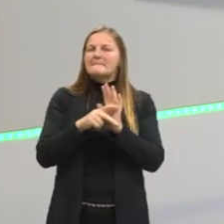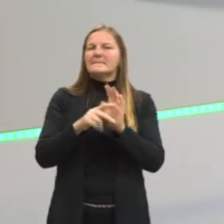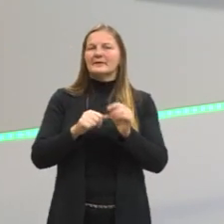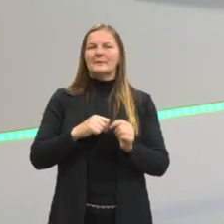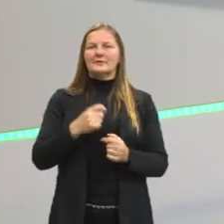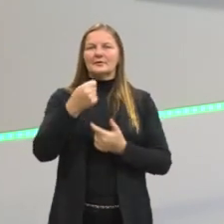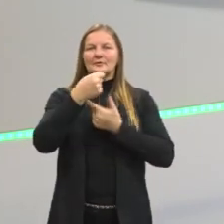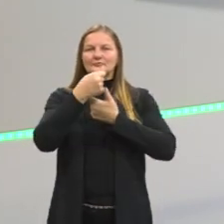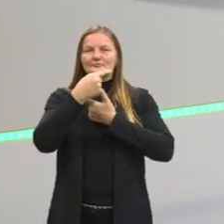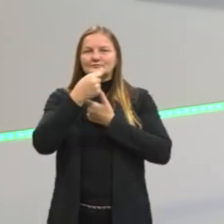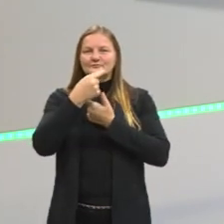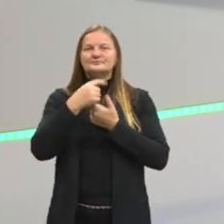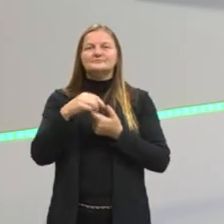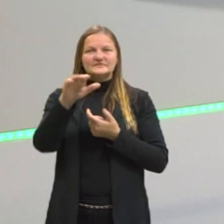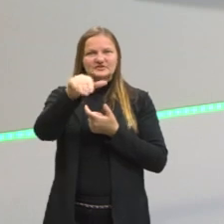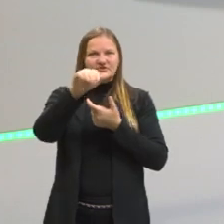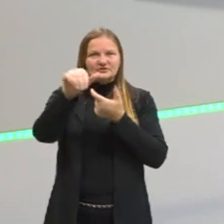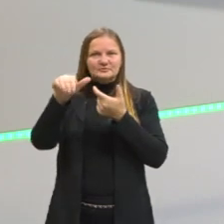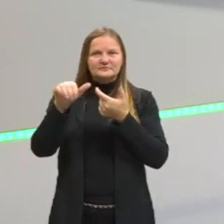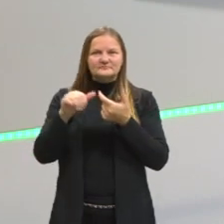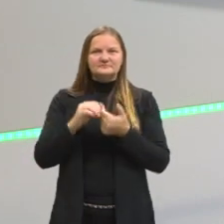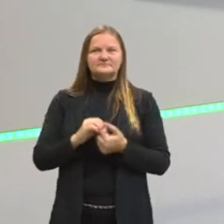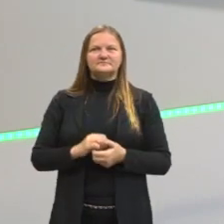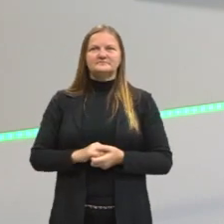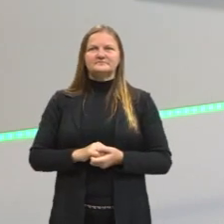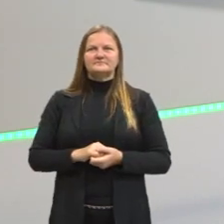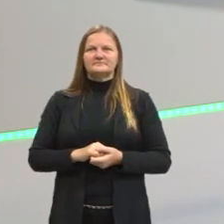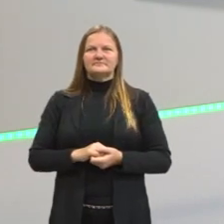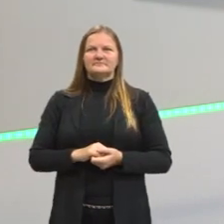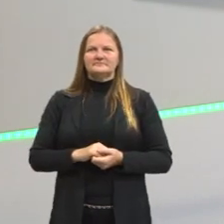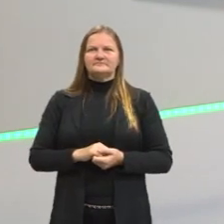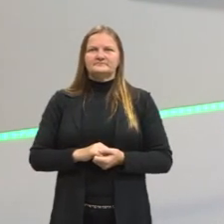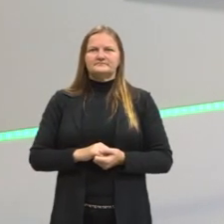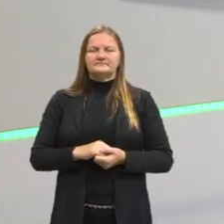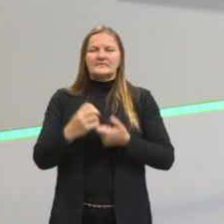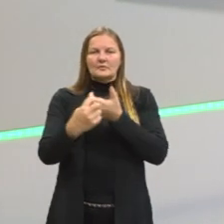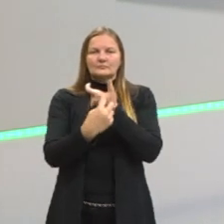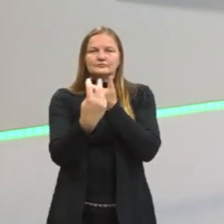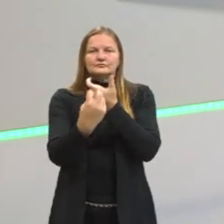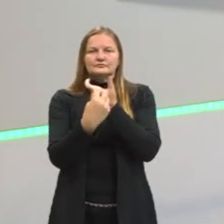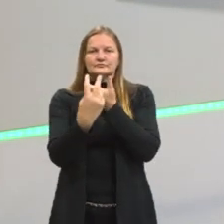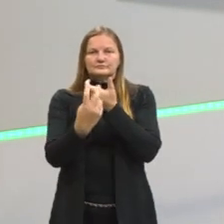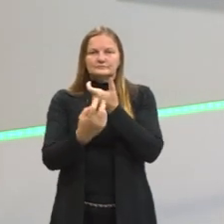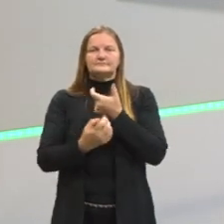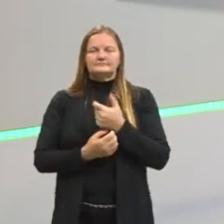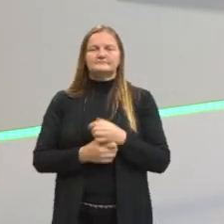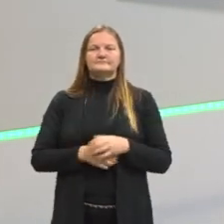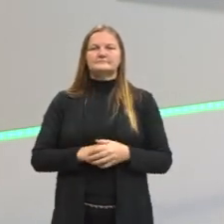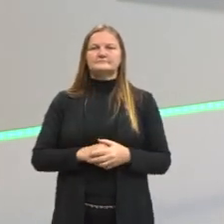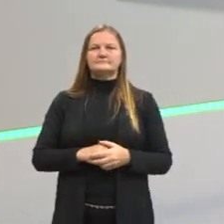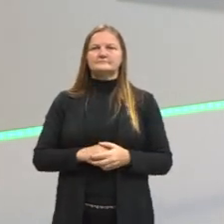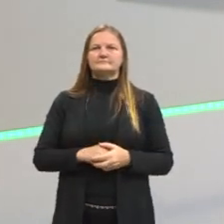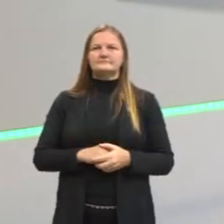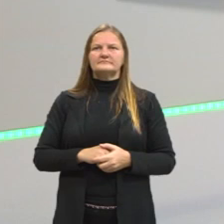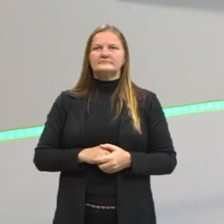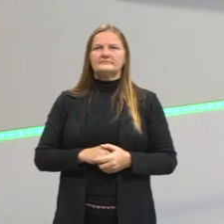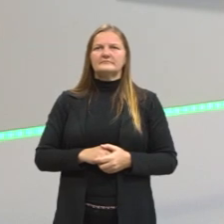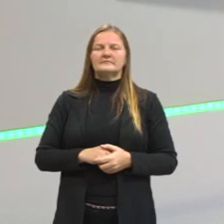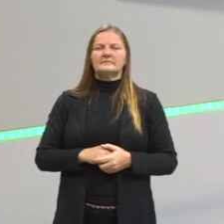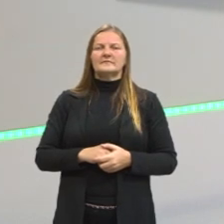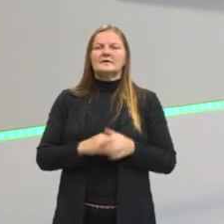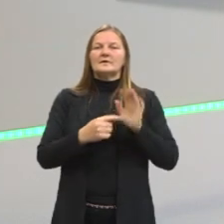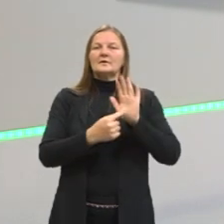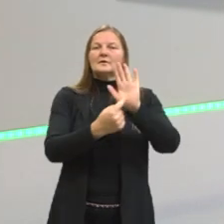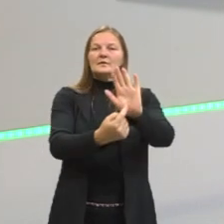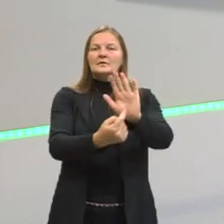refere a esse chamamento. Então a gente já sabe que aquilo ali é um apóstrofe. Revela-se por meio do